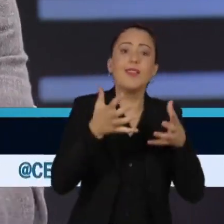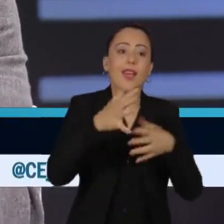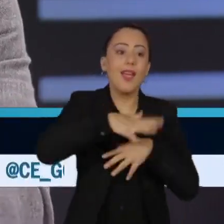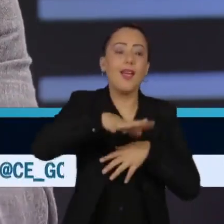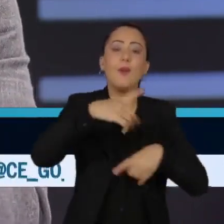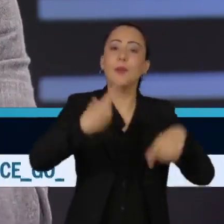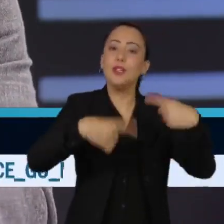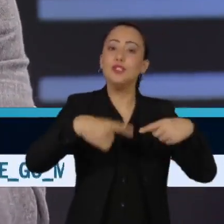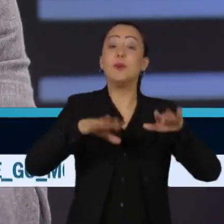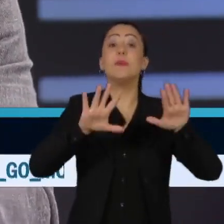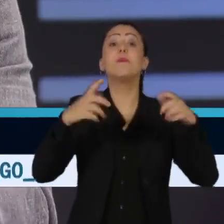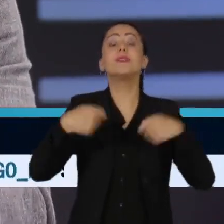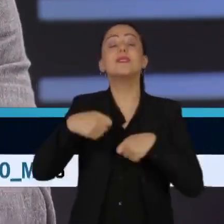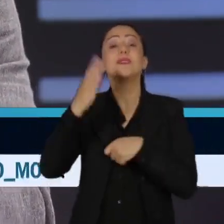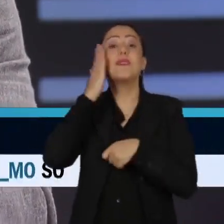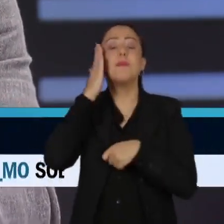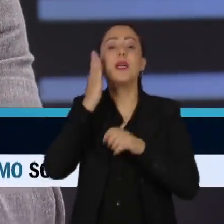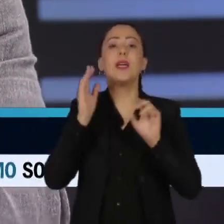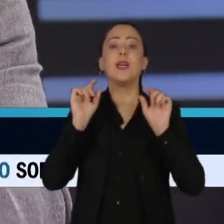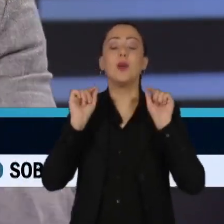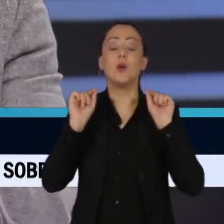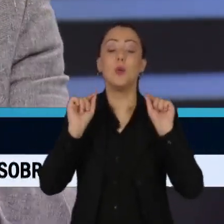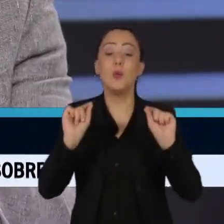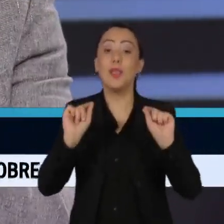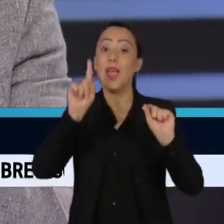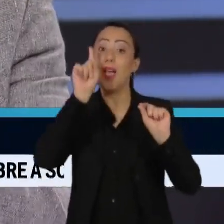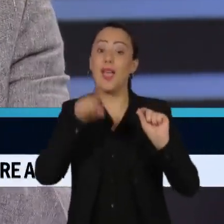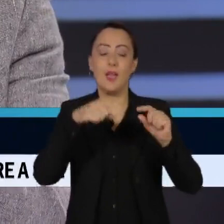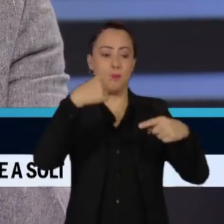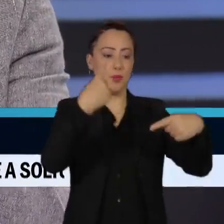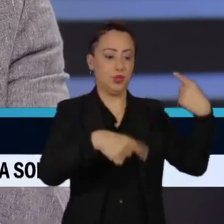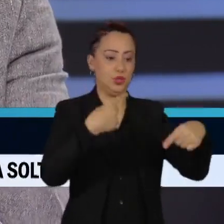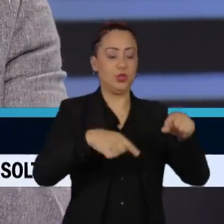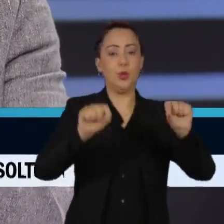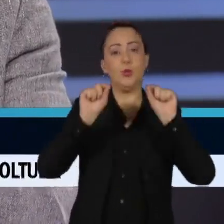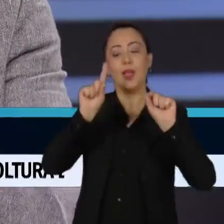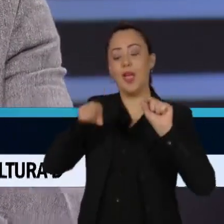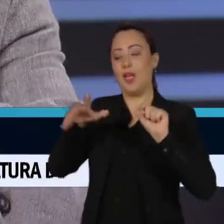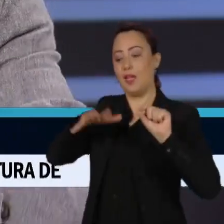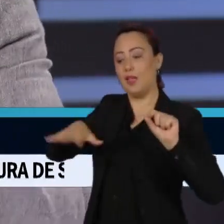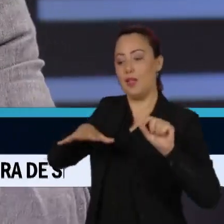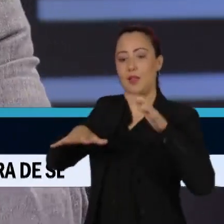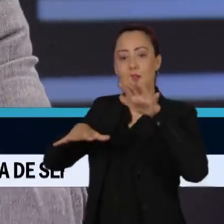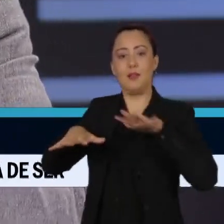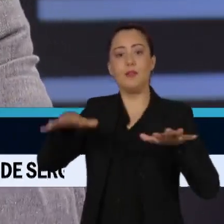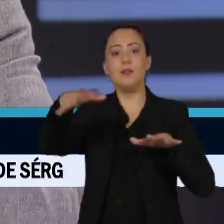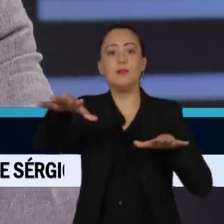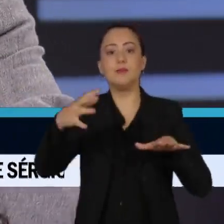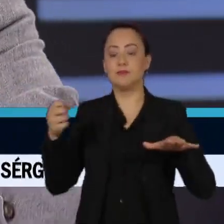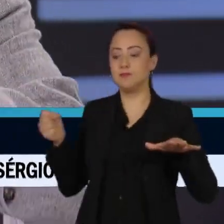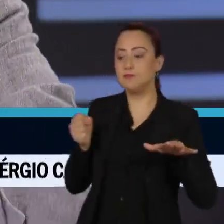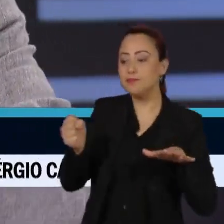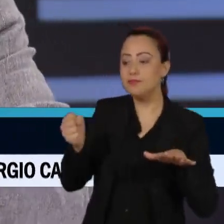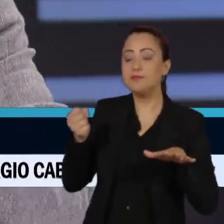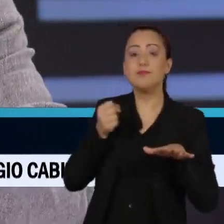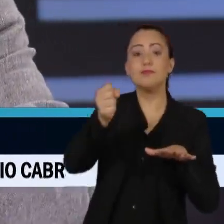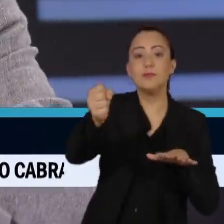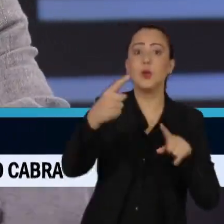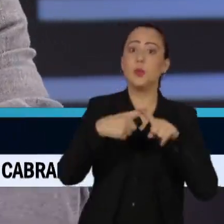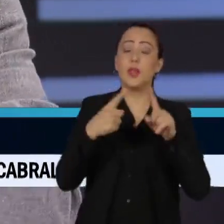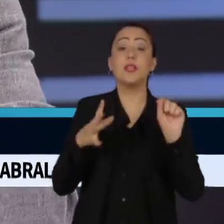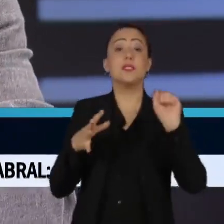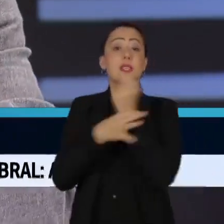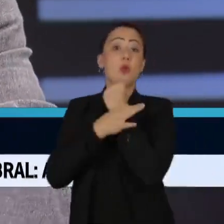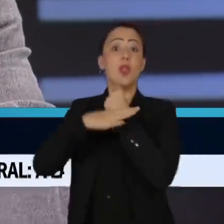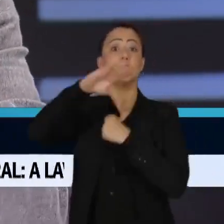gente tem que fazer essa diferenciação muito clara. E aí não pode haver confusão, porque realmente coloca em risco a segurança